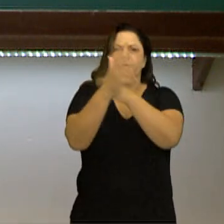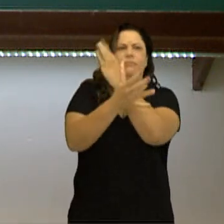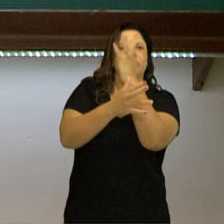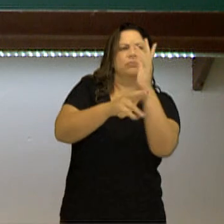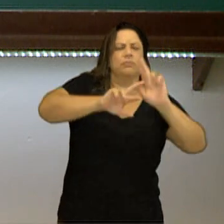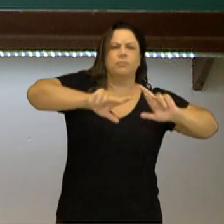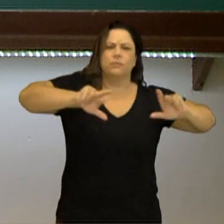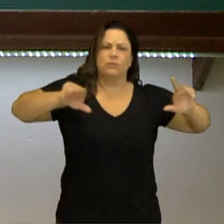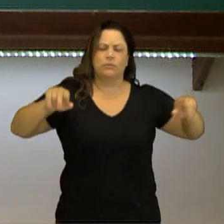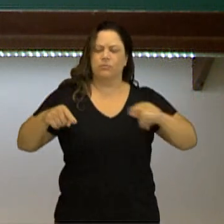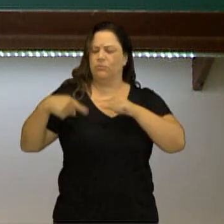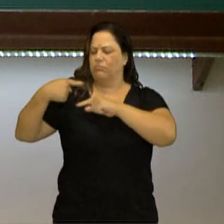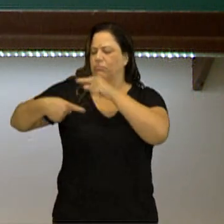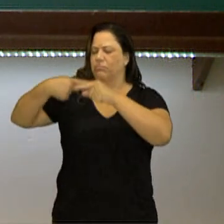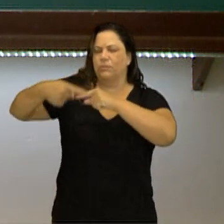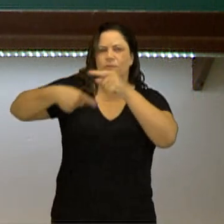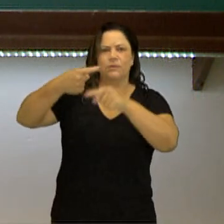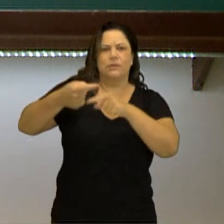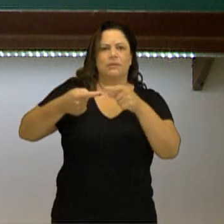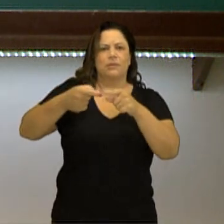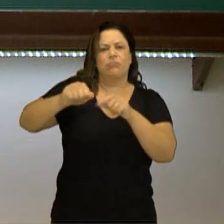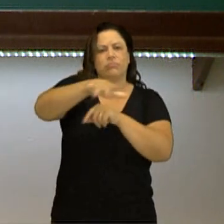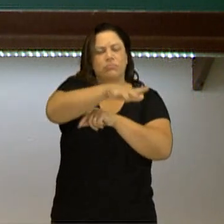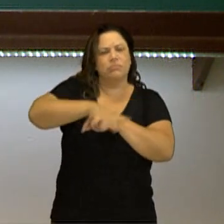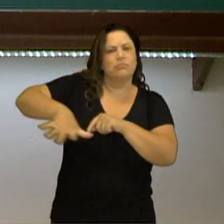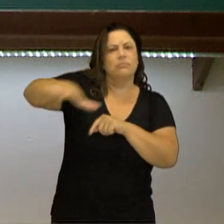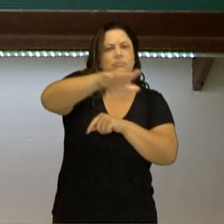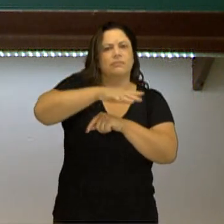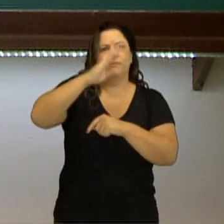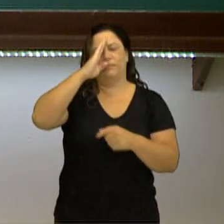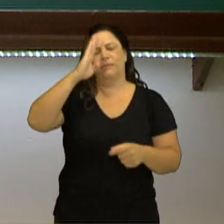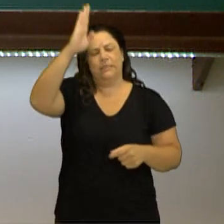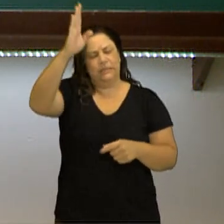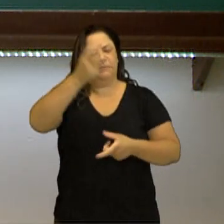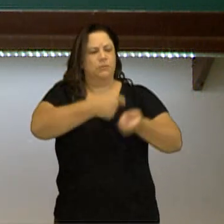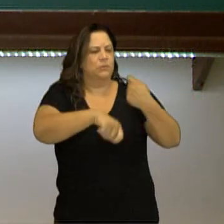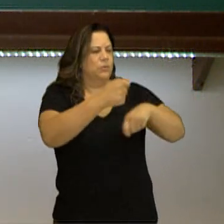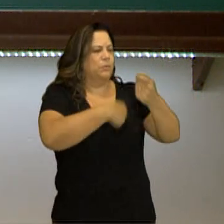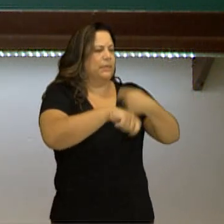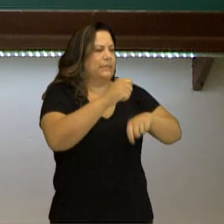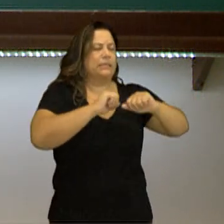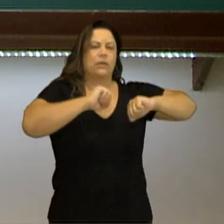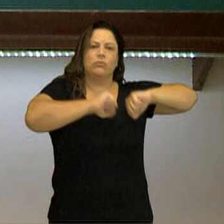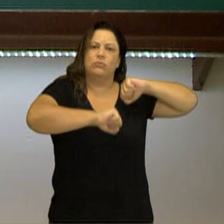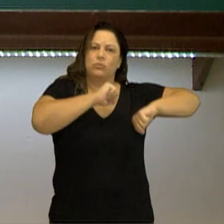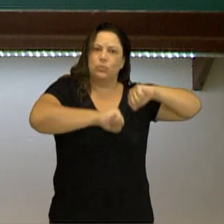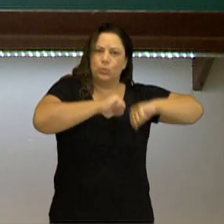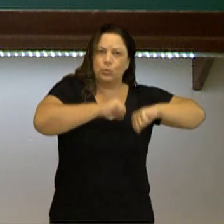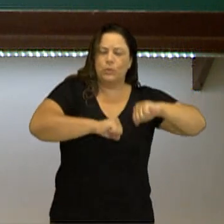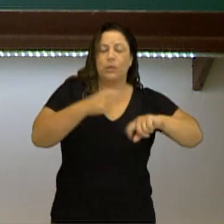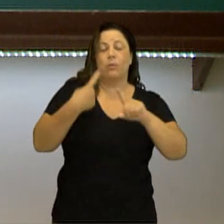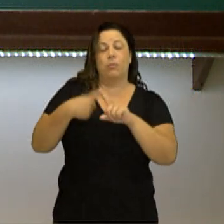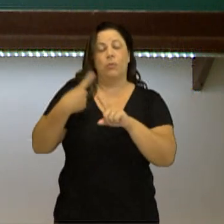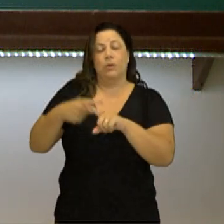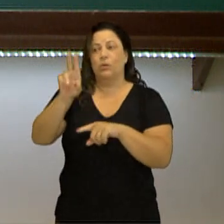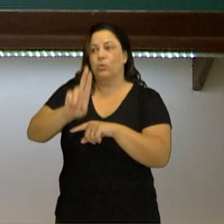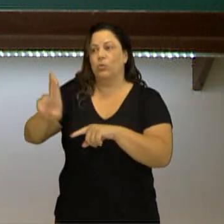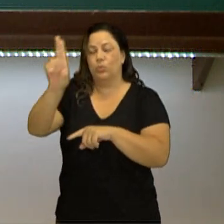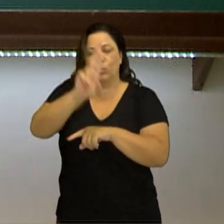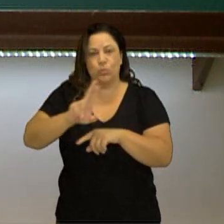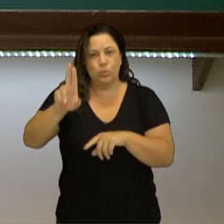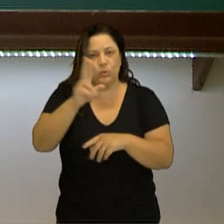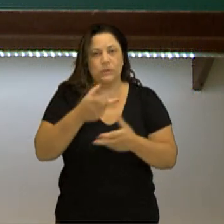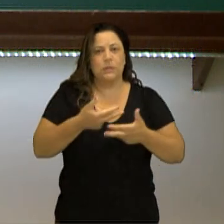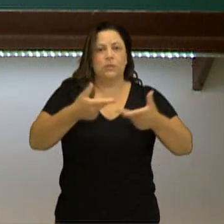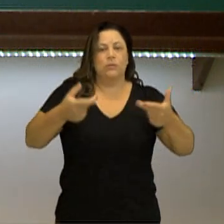evoluções dentro do cenário principalmente comercial e industrial. Por quê? Porque nós usamos os mecanismos